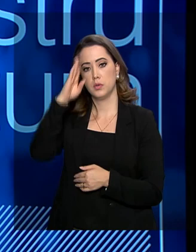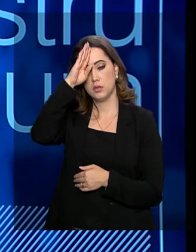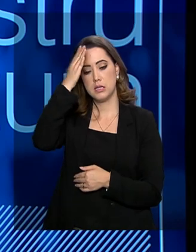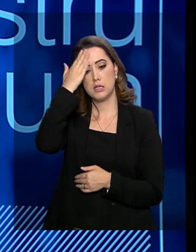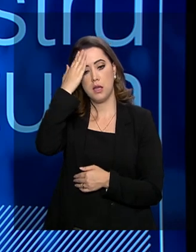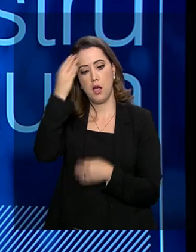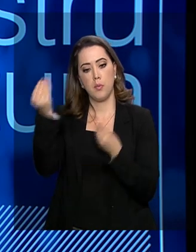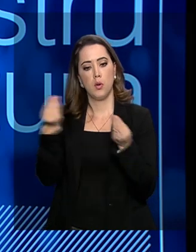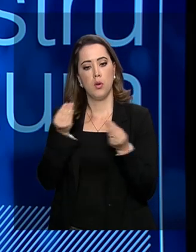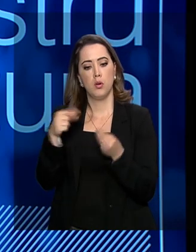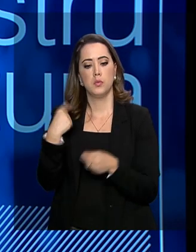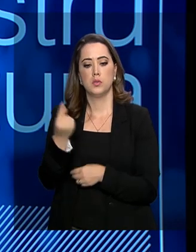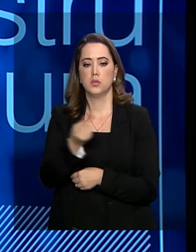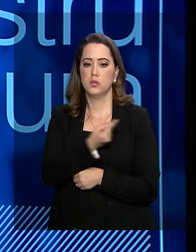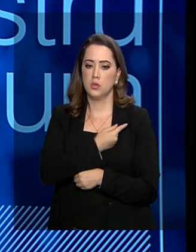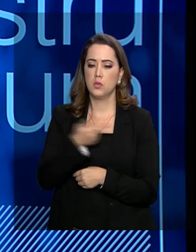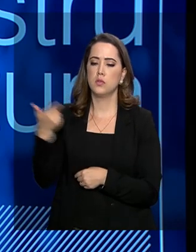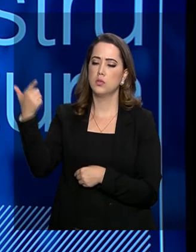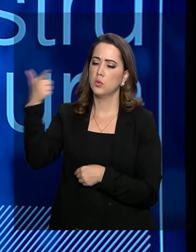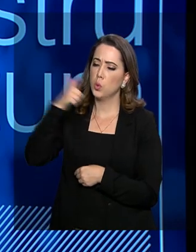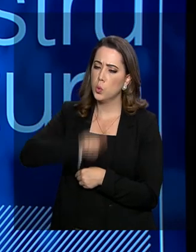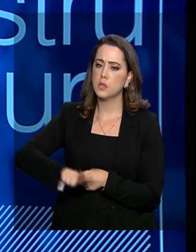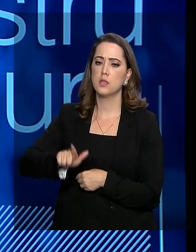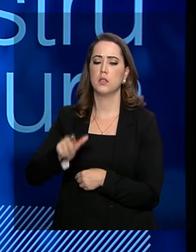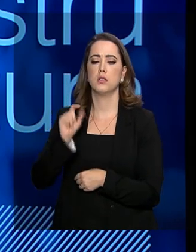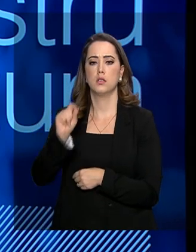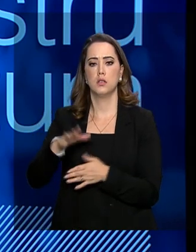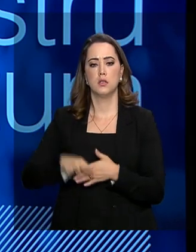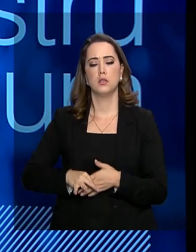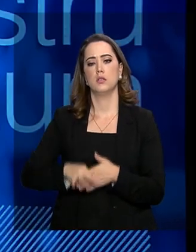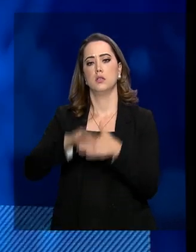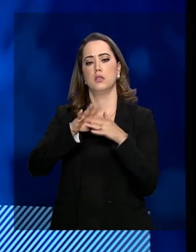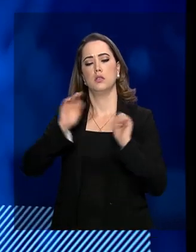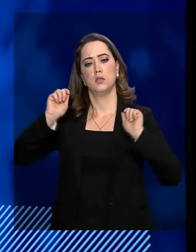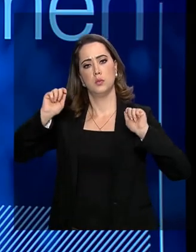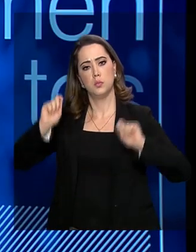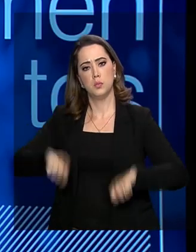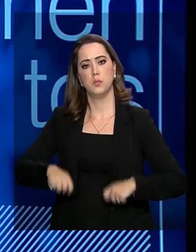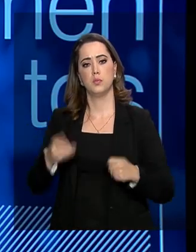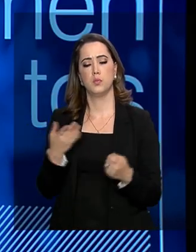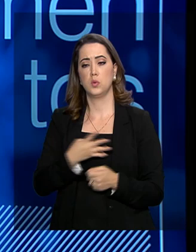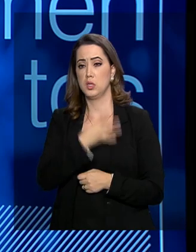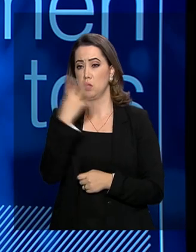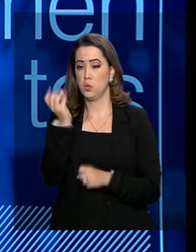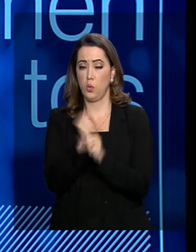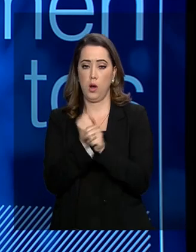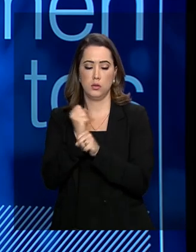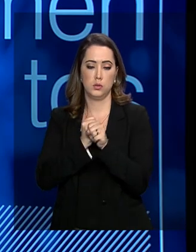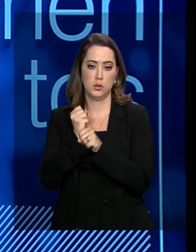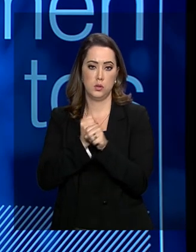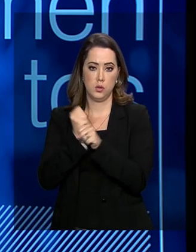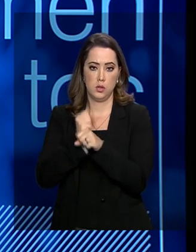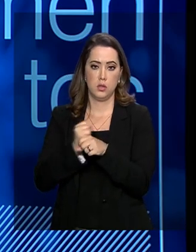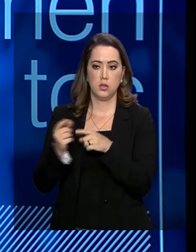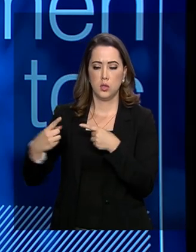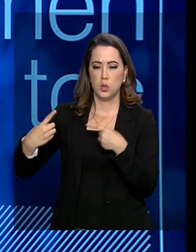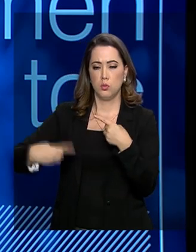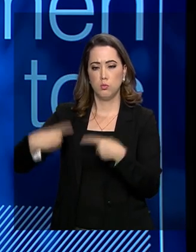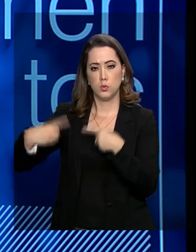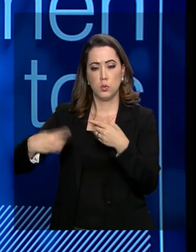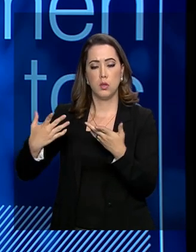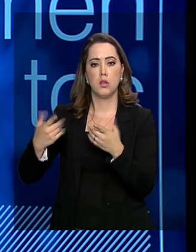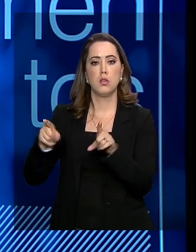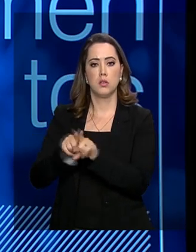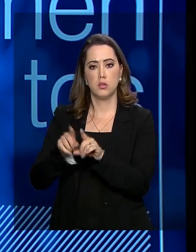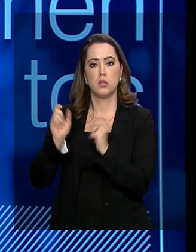como chegar e nós vamos alcançar aí a liderança, possivelmente, nesses quatro anos na competitividade do setor de